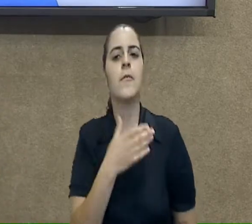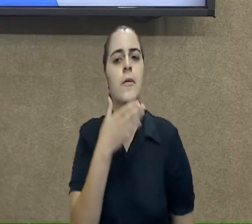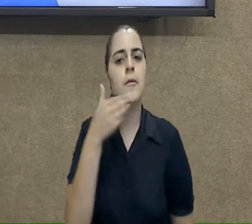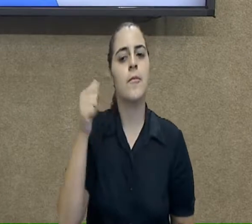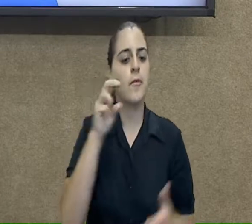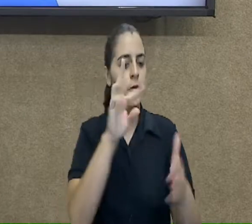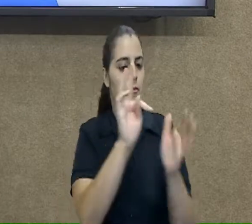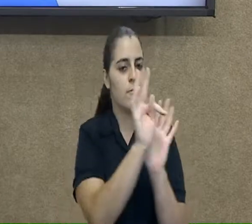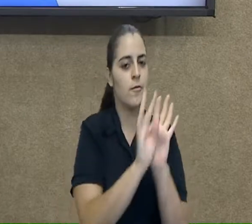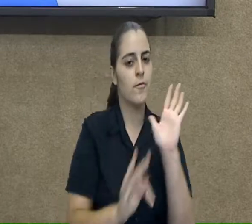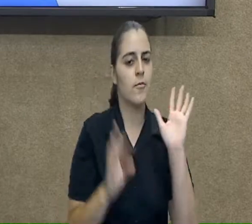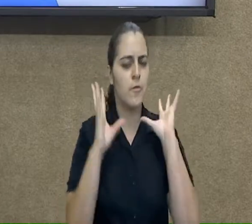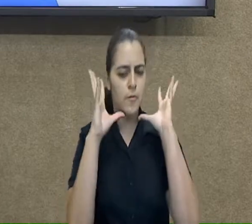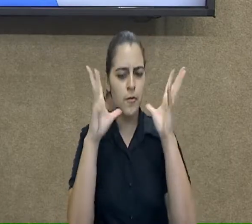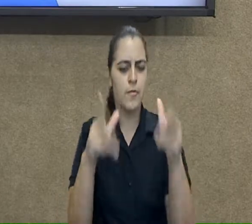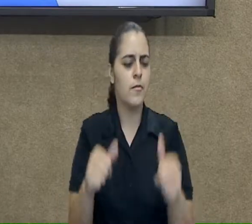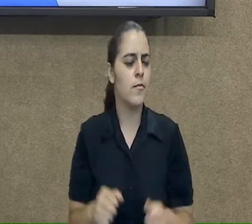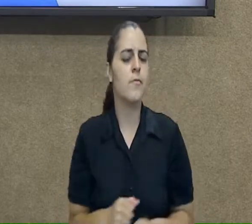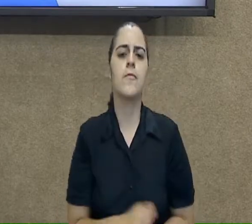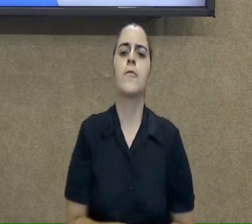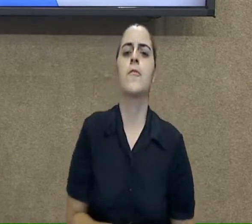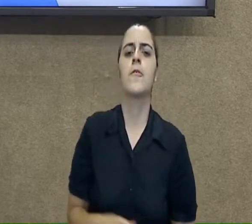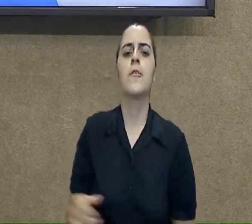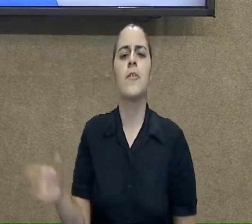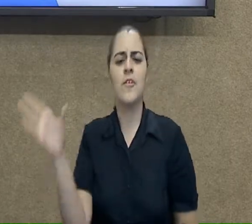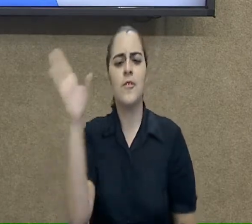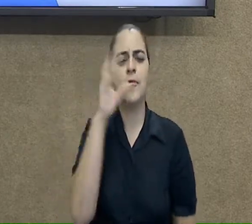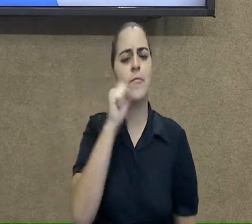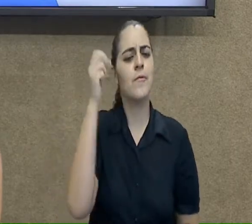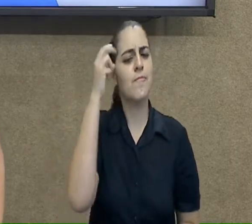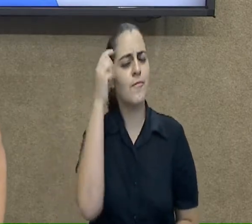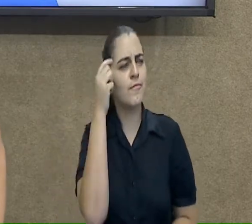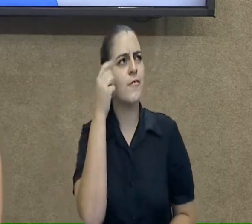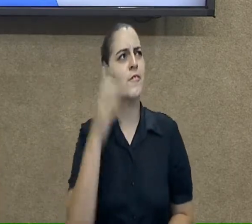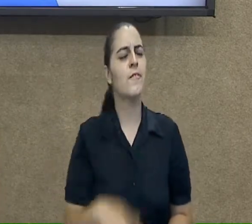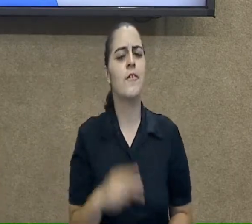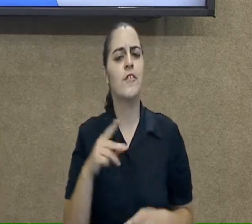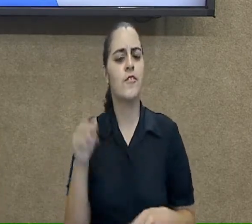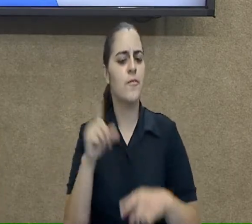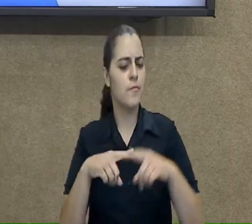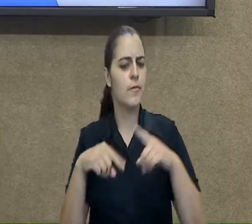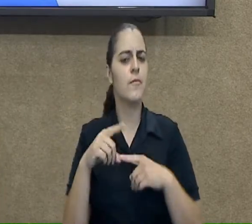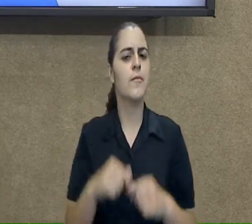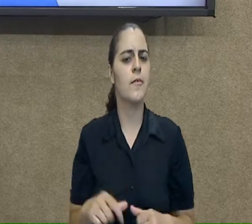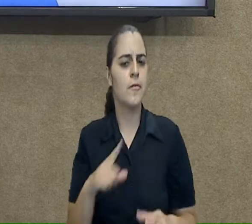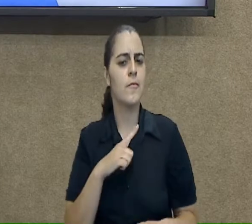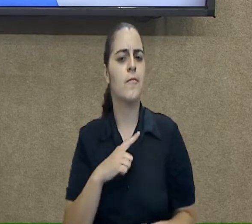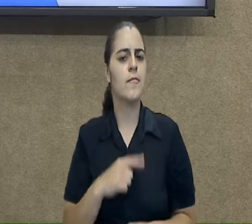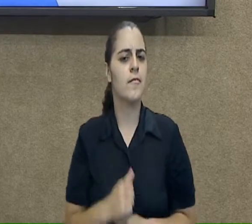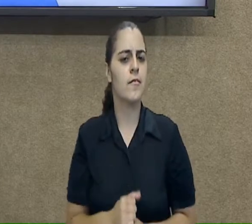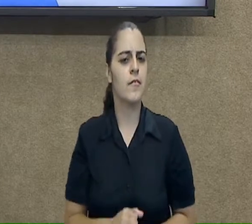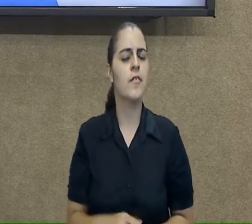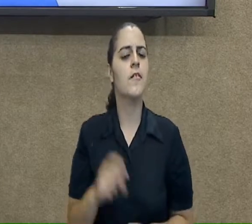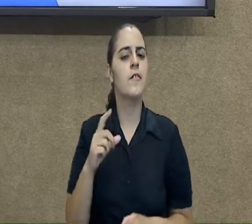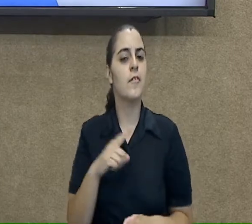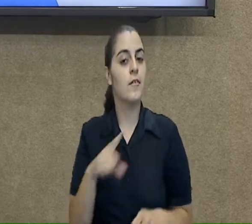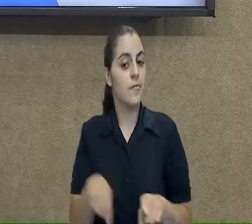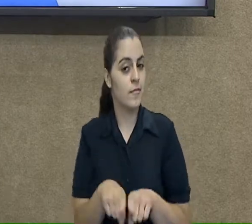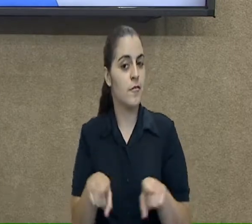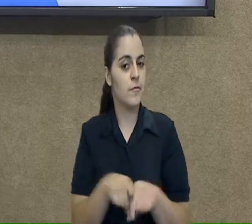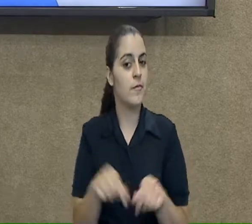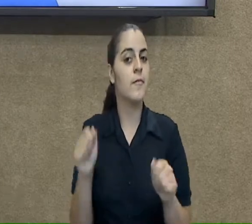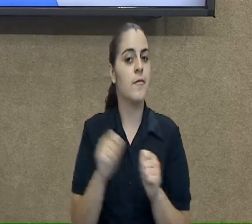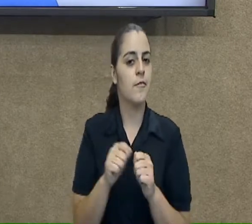numa visão geral. Acredito que você já tem aí o seu material e já você também já